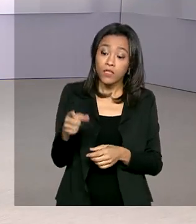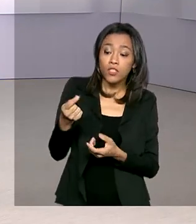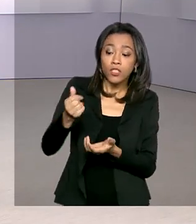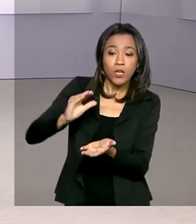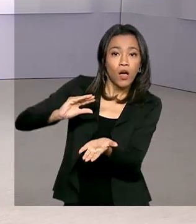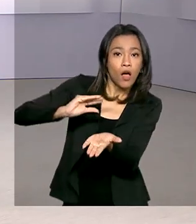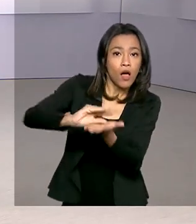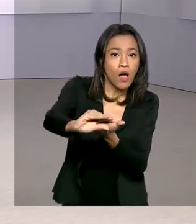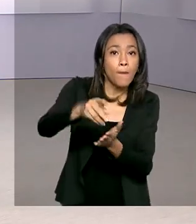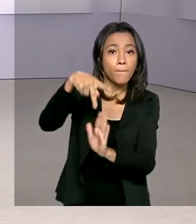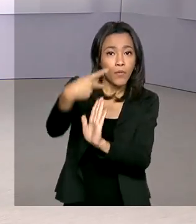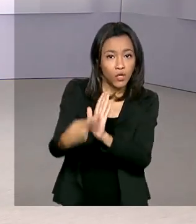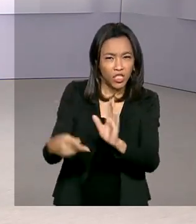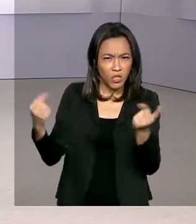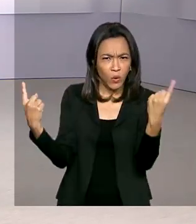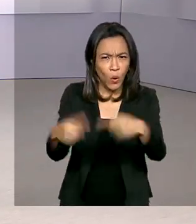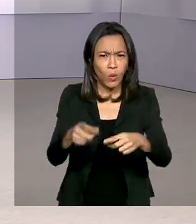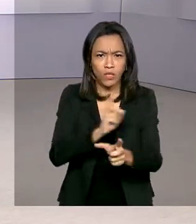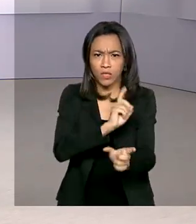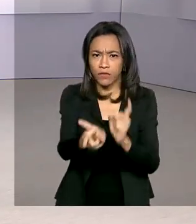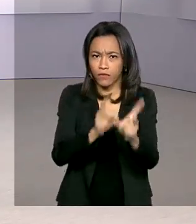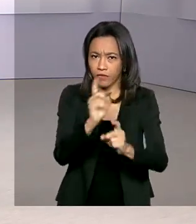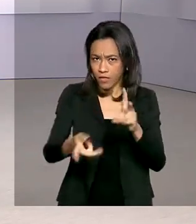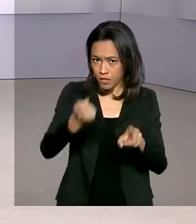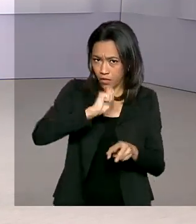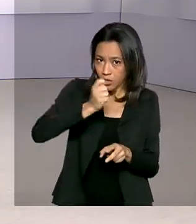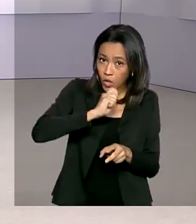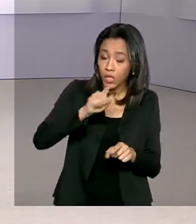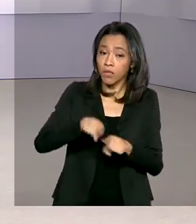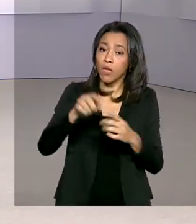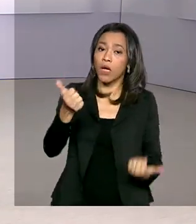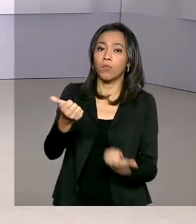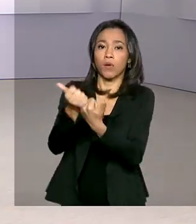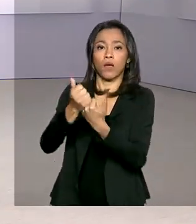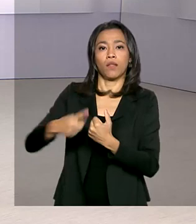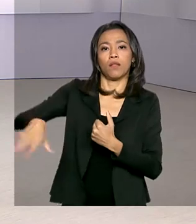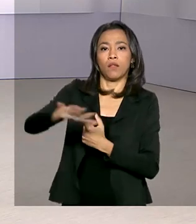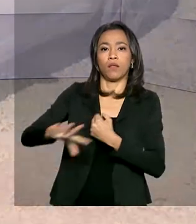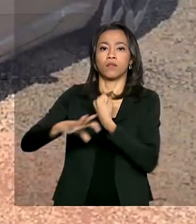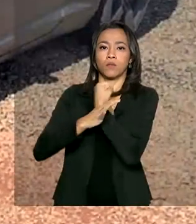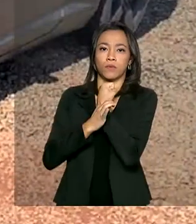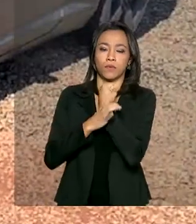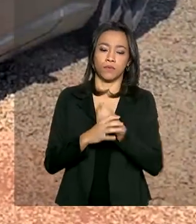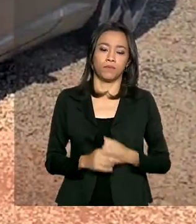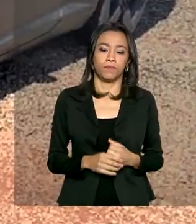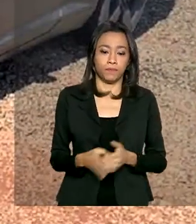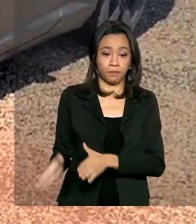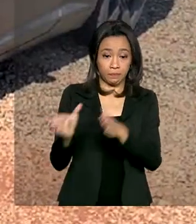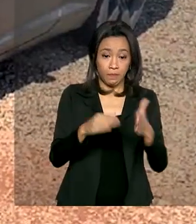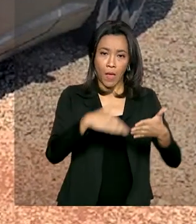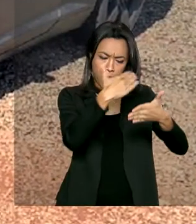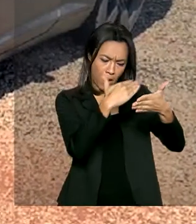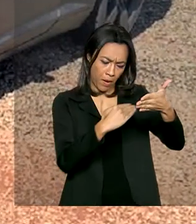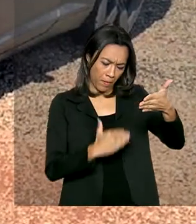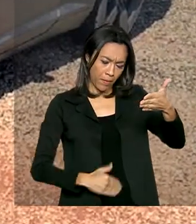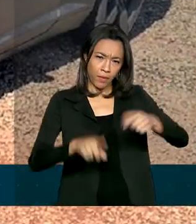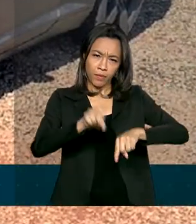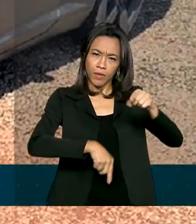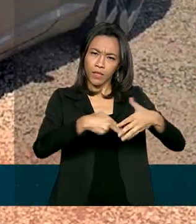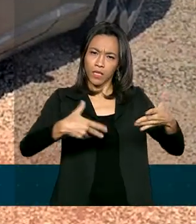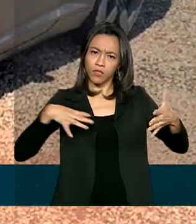projetos de combate ao tráfico de drogas e reforço da segurança pública. Na lista de bens